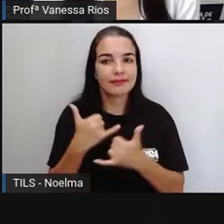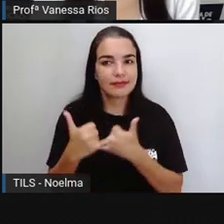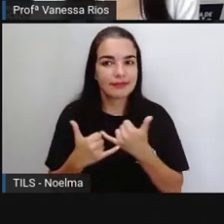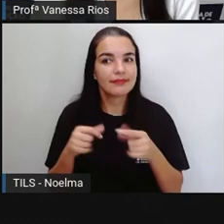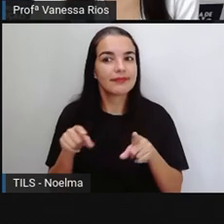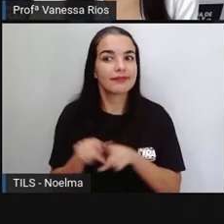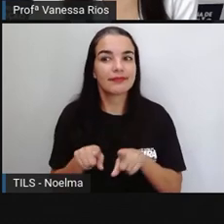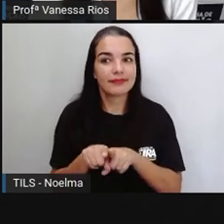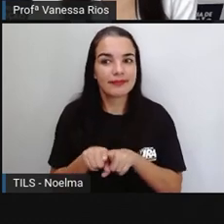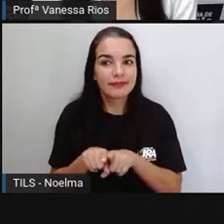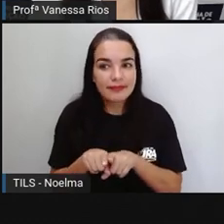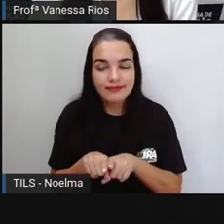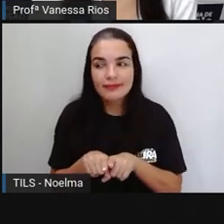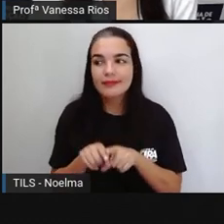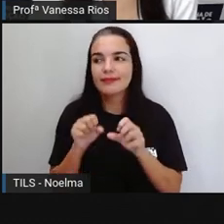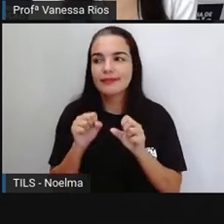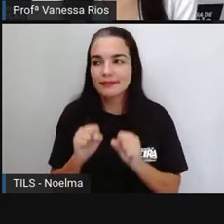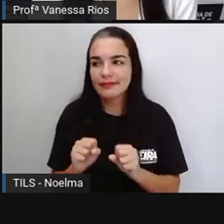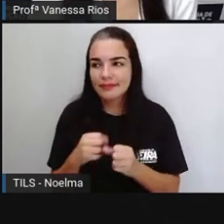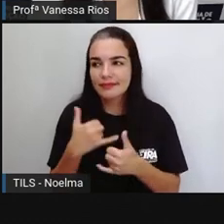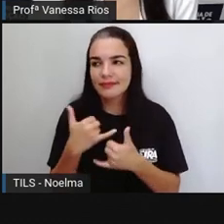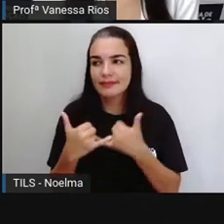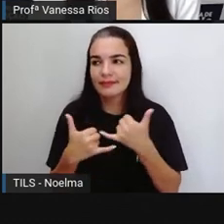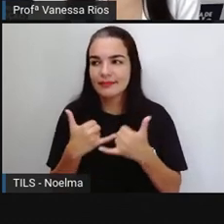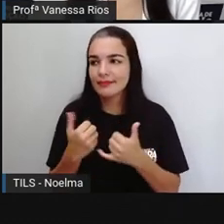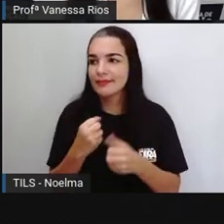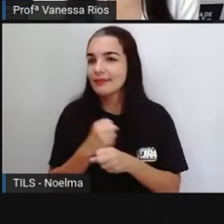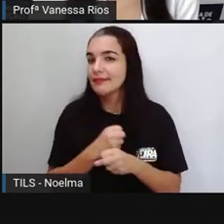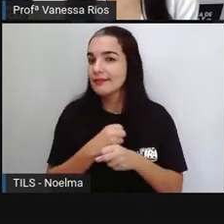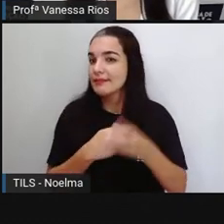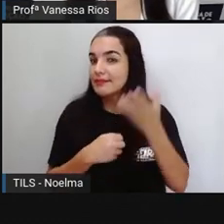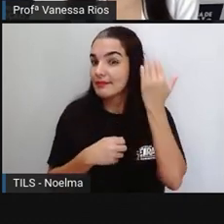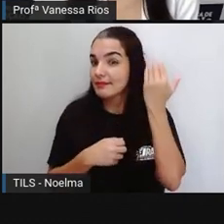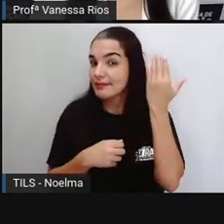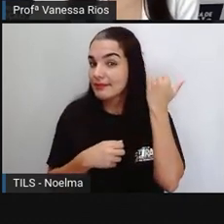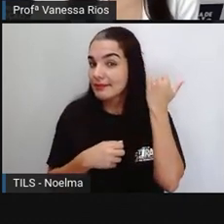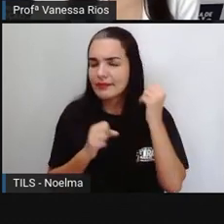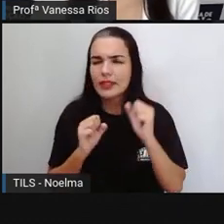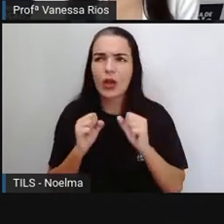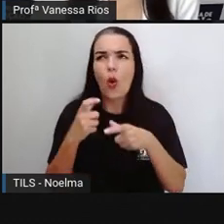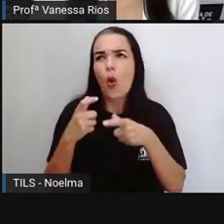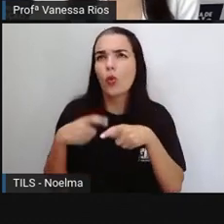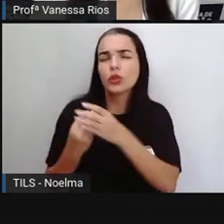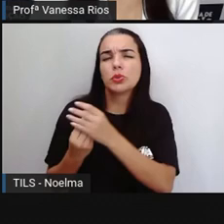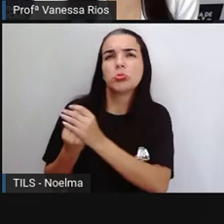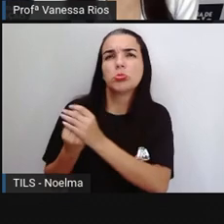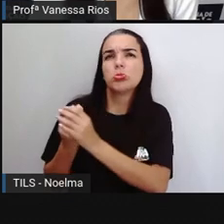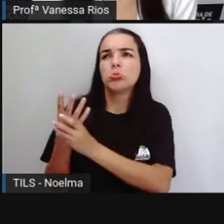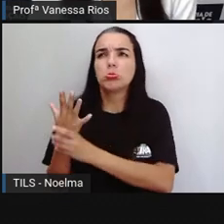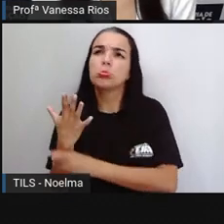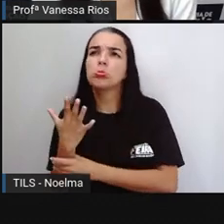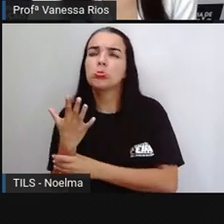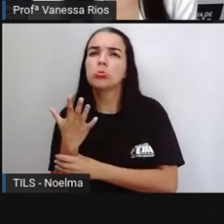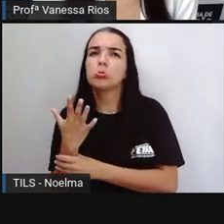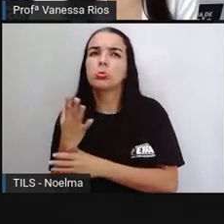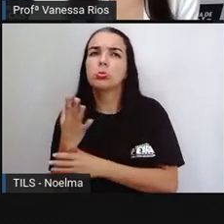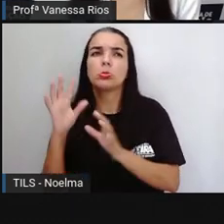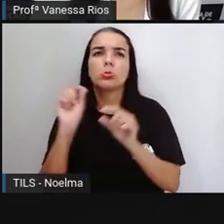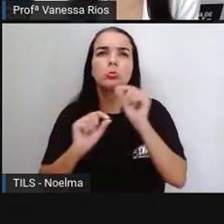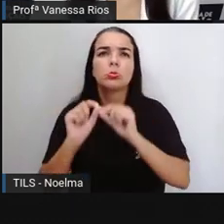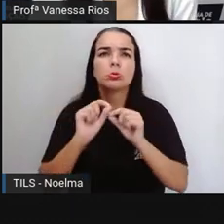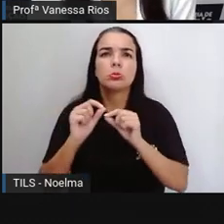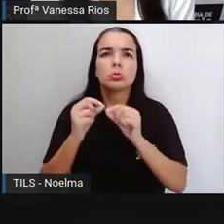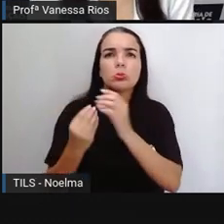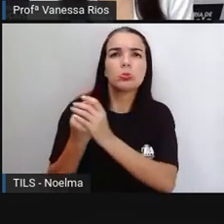eram brincadas anos atrás ou de onde é essa brincadeira, de onde surgiu determinada brincadeira, qual a